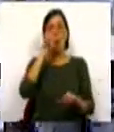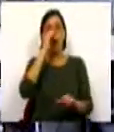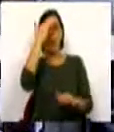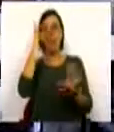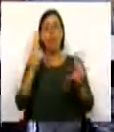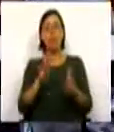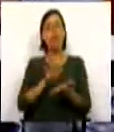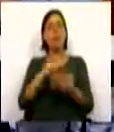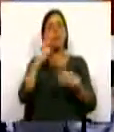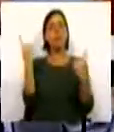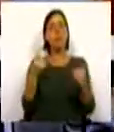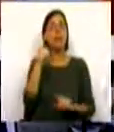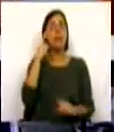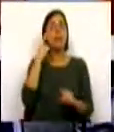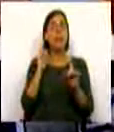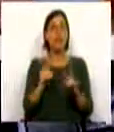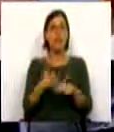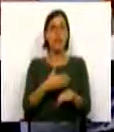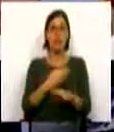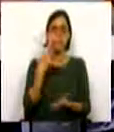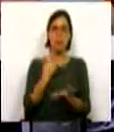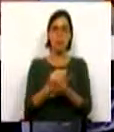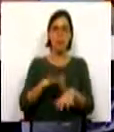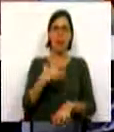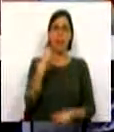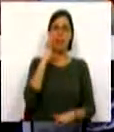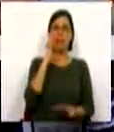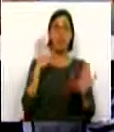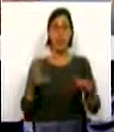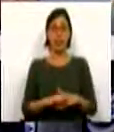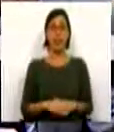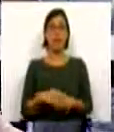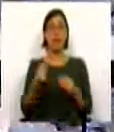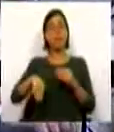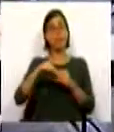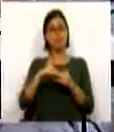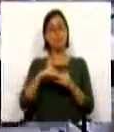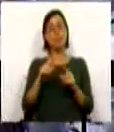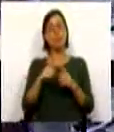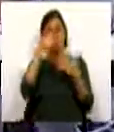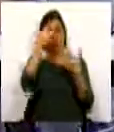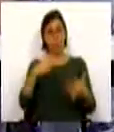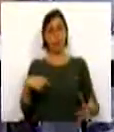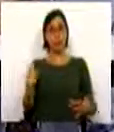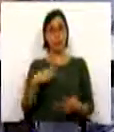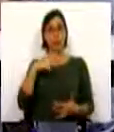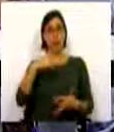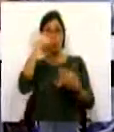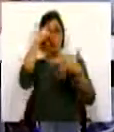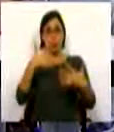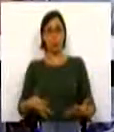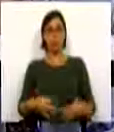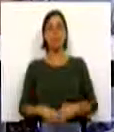foi publicado a uma quinta-feira véspera de feriado às 5 da tarde em suplemento e apanhou todos os portugueses